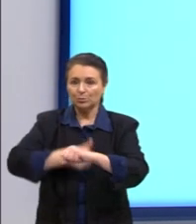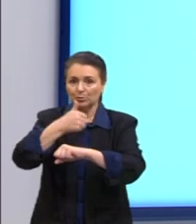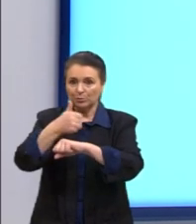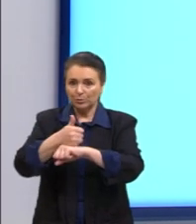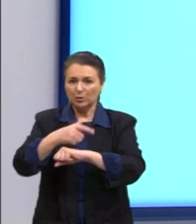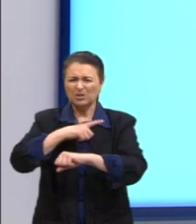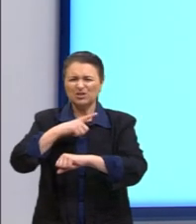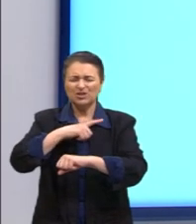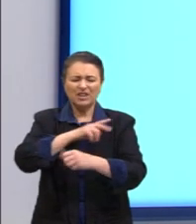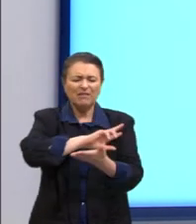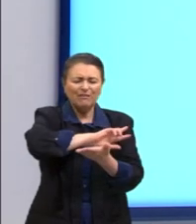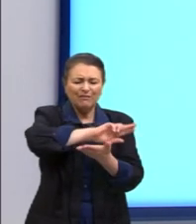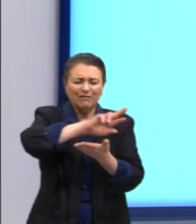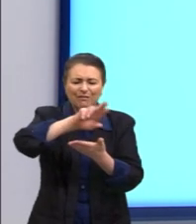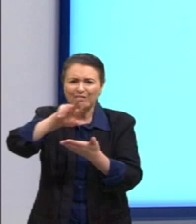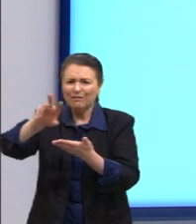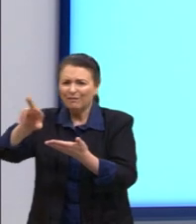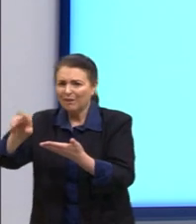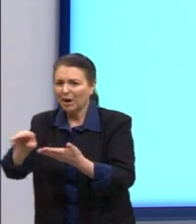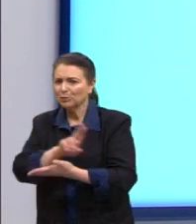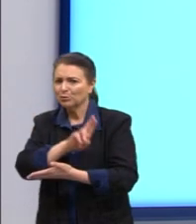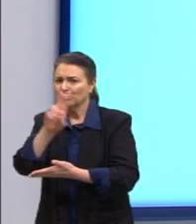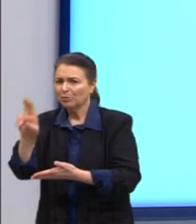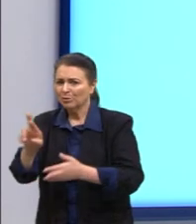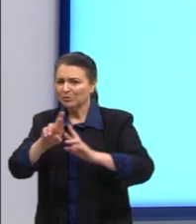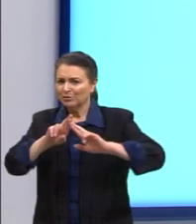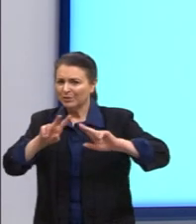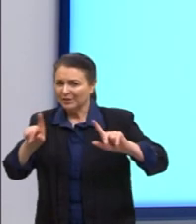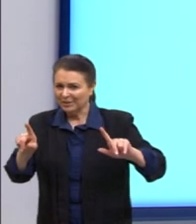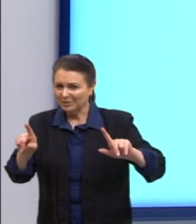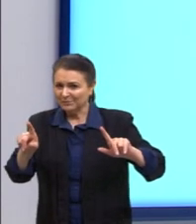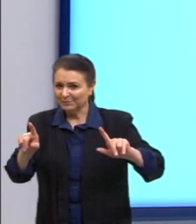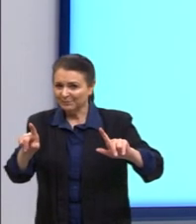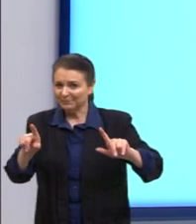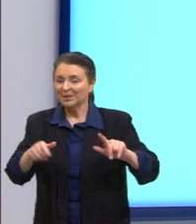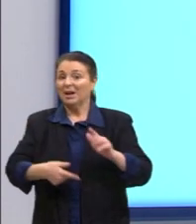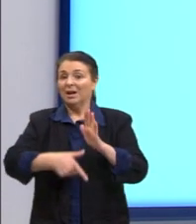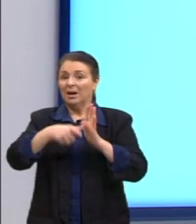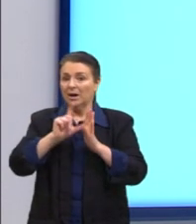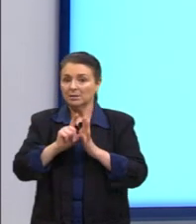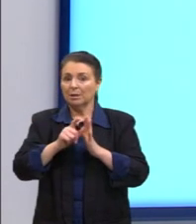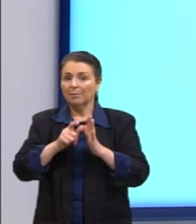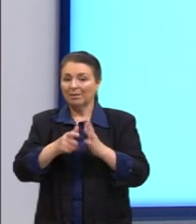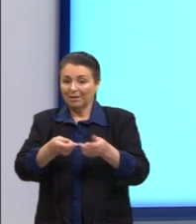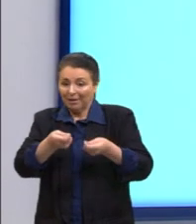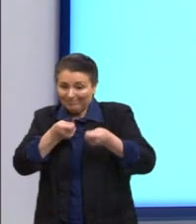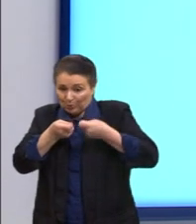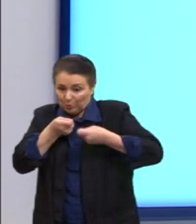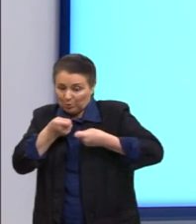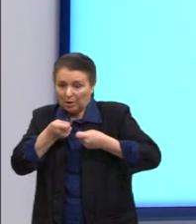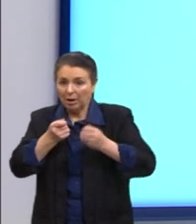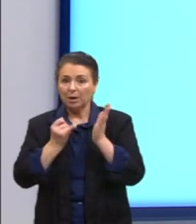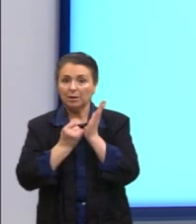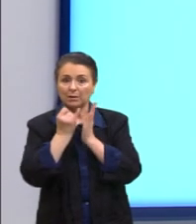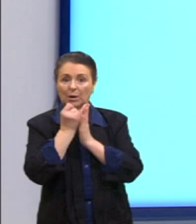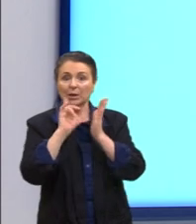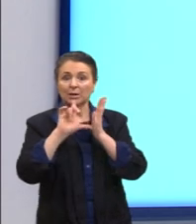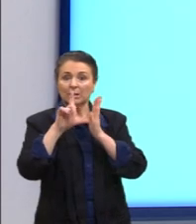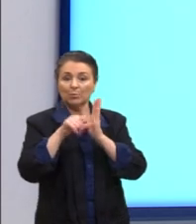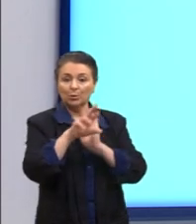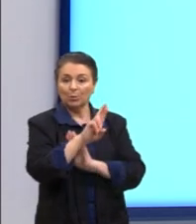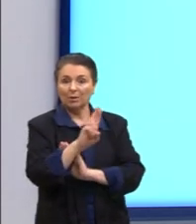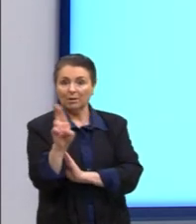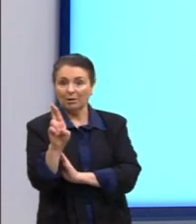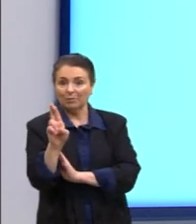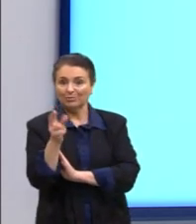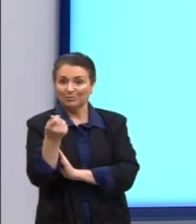tinha o cruzado, cruzeiro, novo cruzado, novo cruzeiro, várias moedas foram lançadas para tentar conter a inflação, e quando lançam o real,